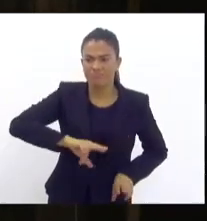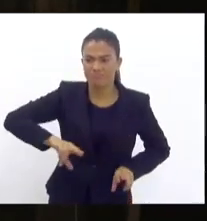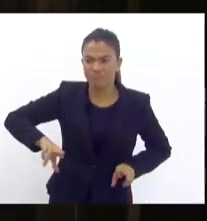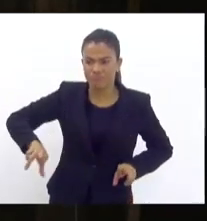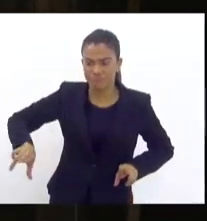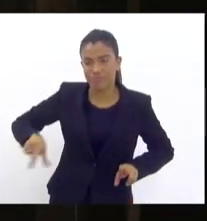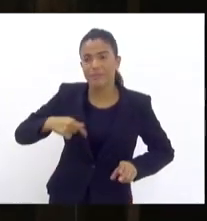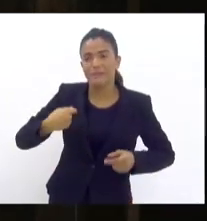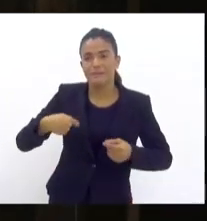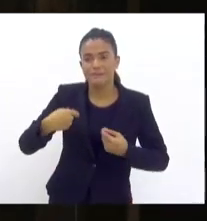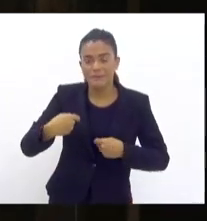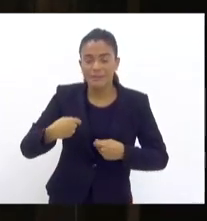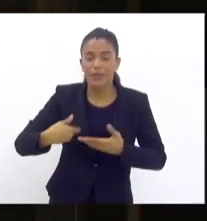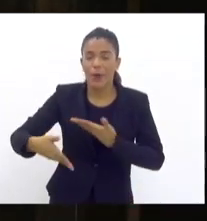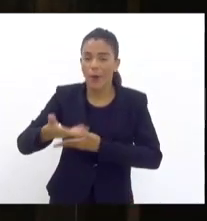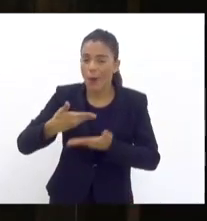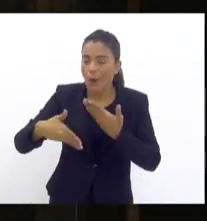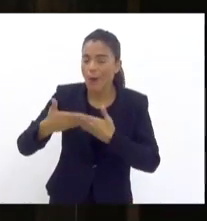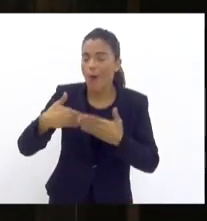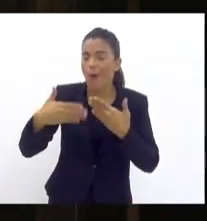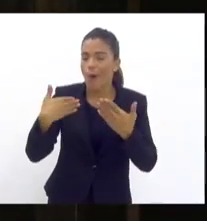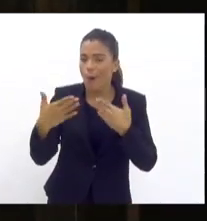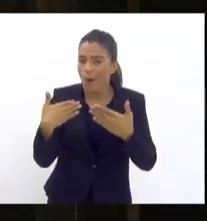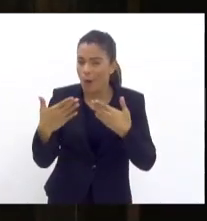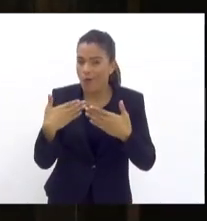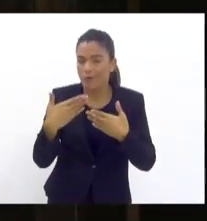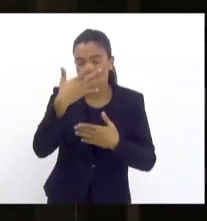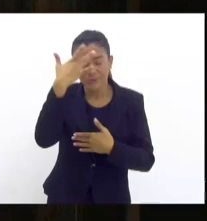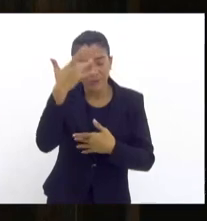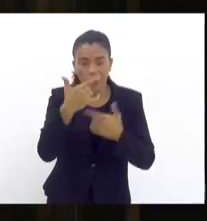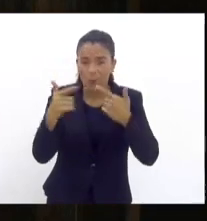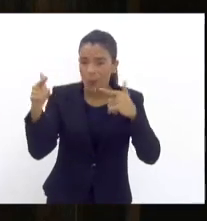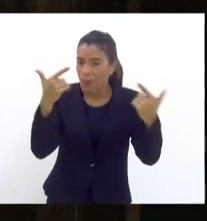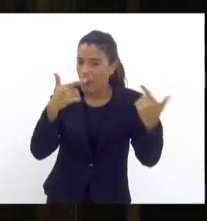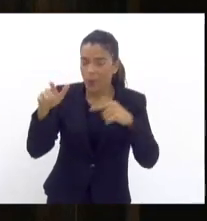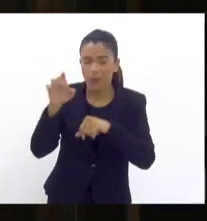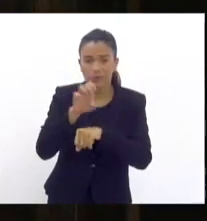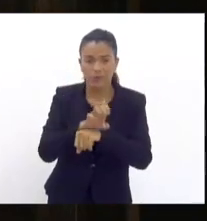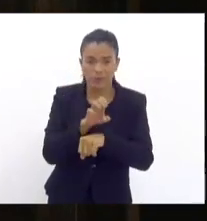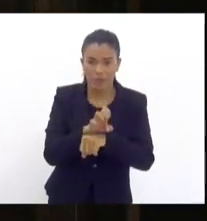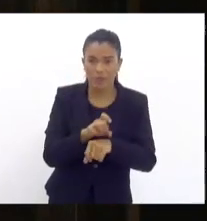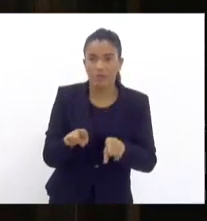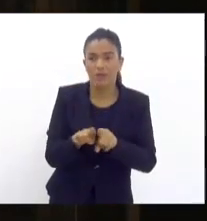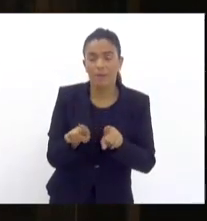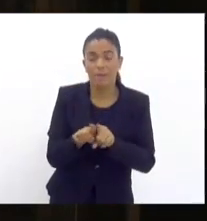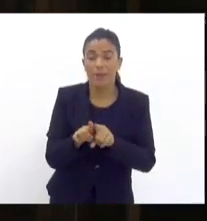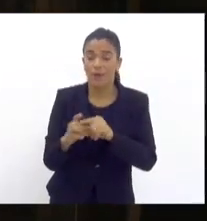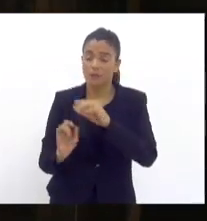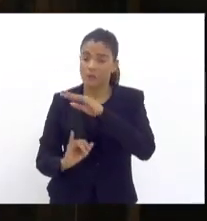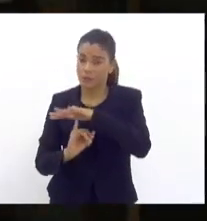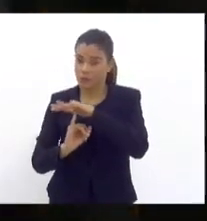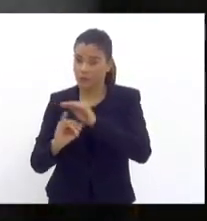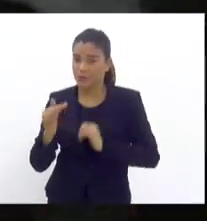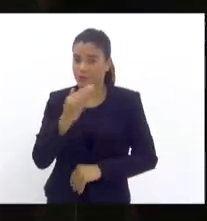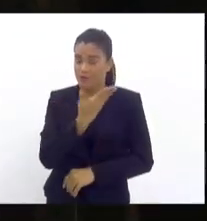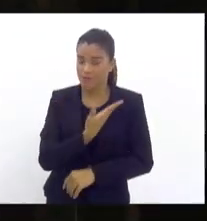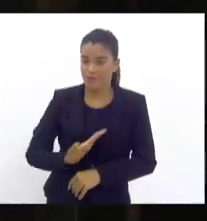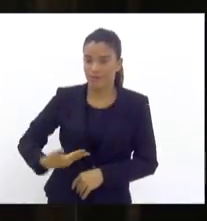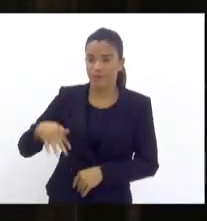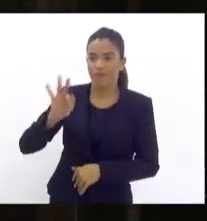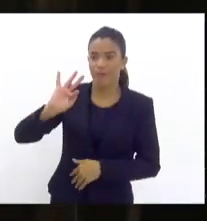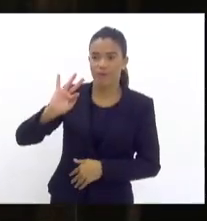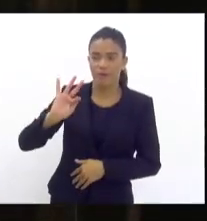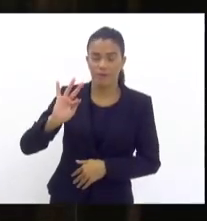conversar muito com pessoas de outros estados e com os órgãos federais. Isso é